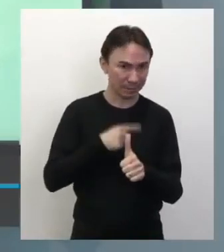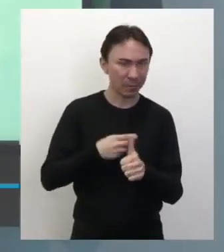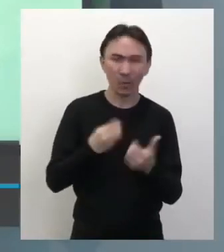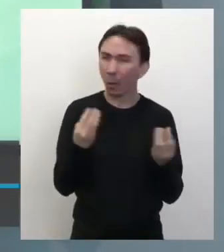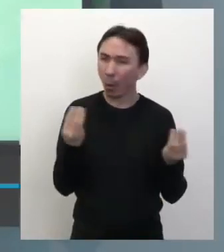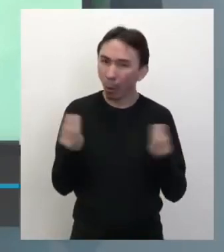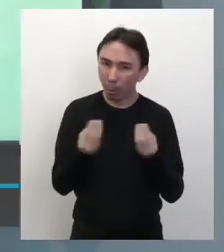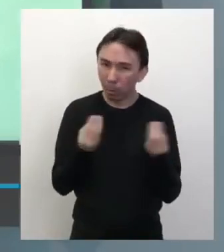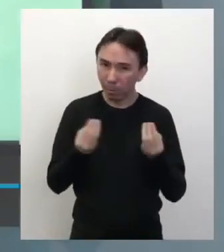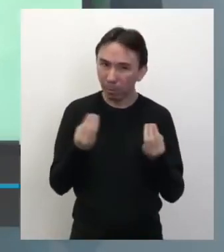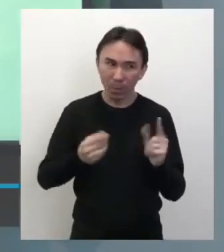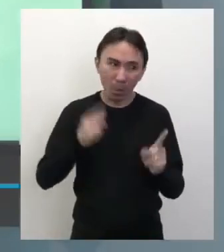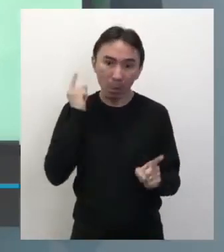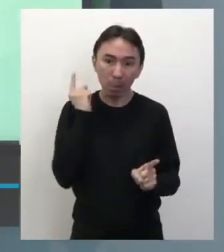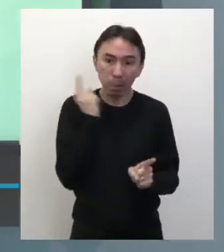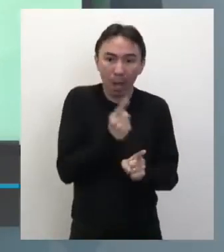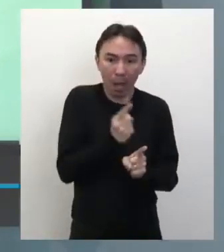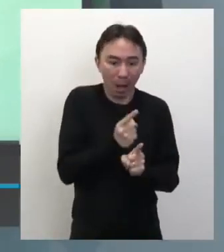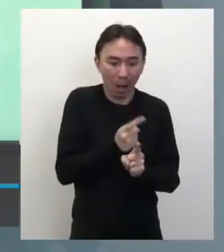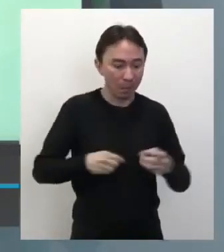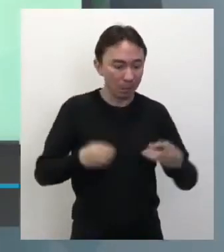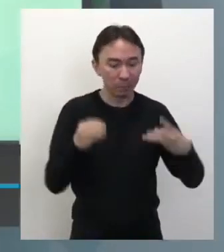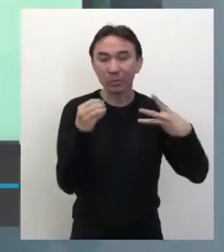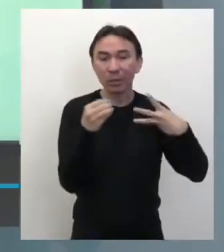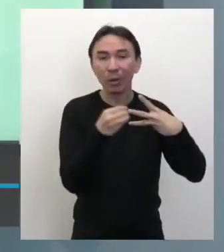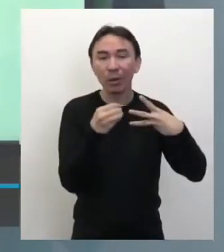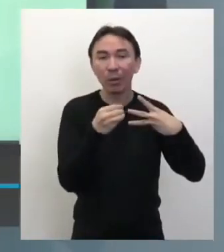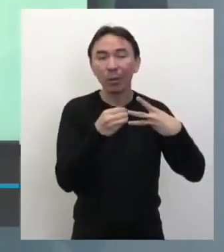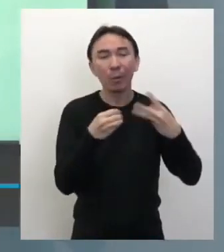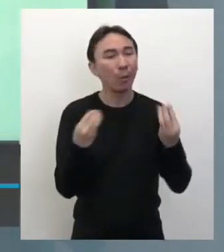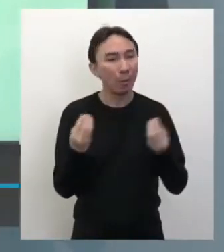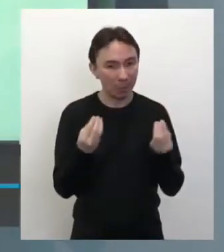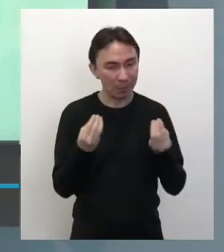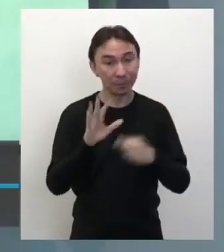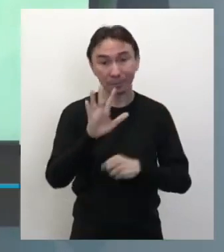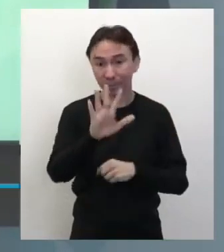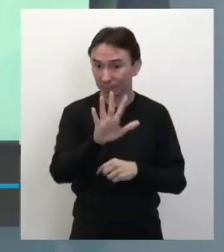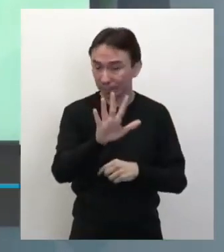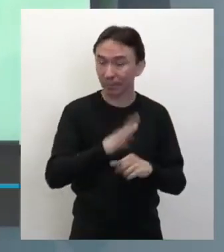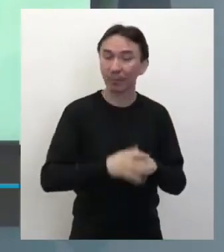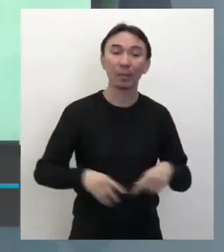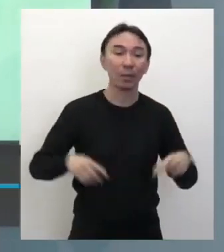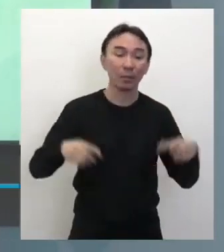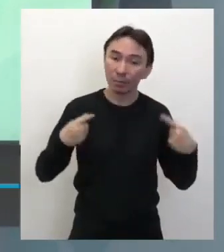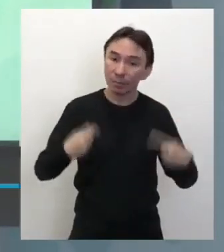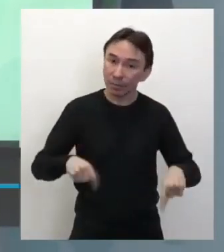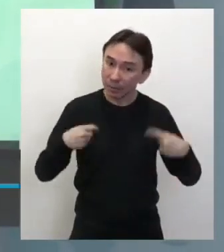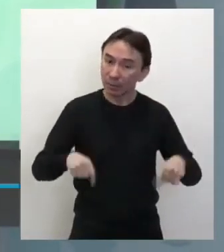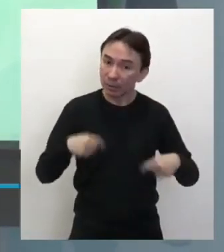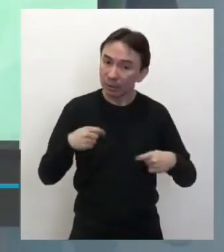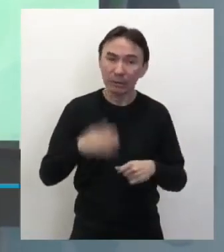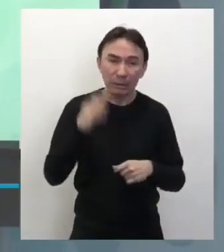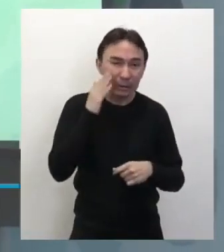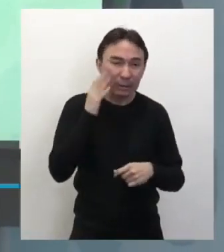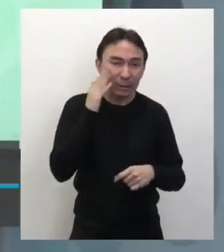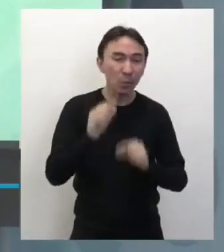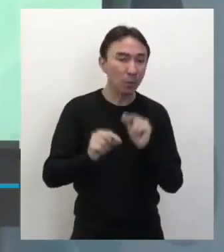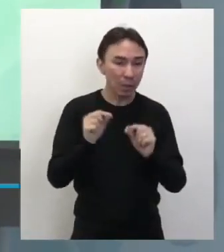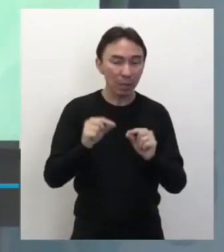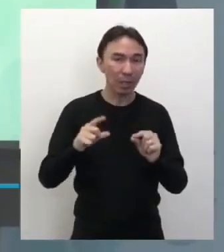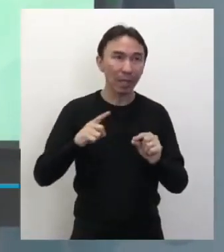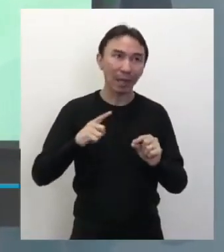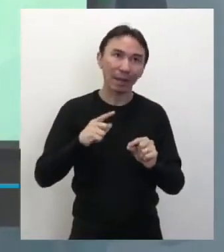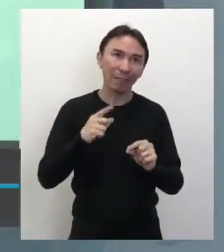célula, tá? Mas, a gente tem que já começar a entender o seguinte, a gente tem que tomar cuidado quando fala que é a menor parte, tá bom?